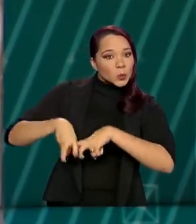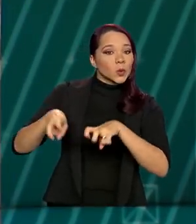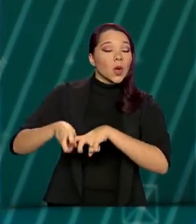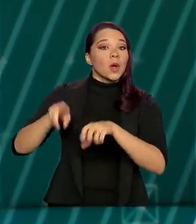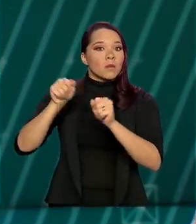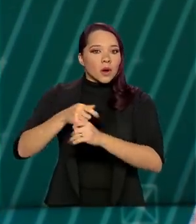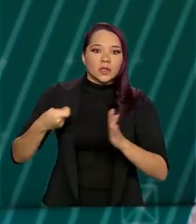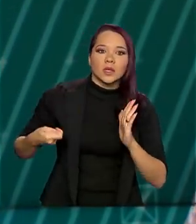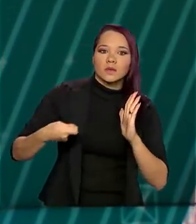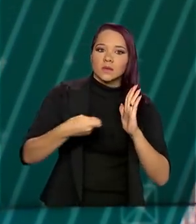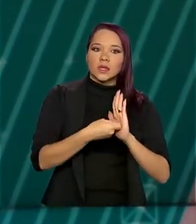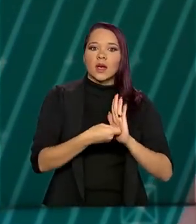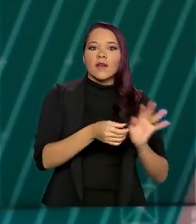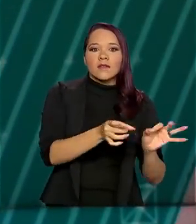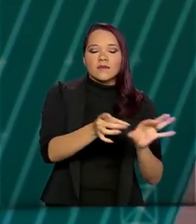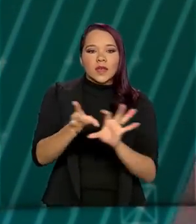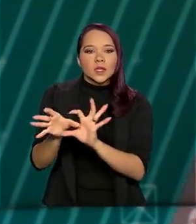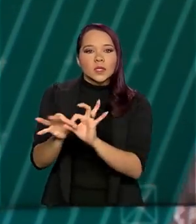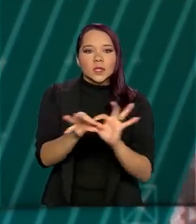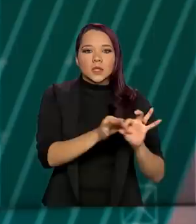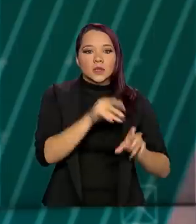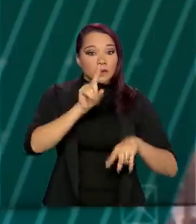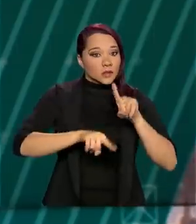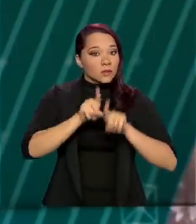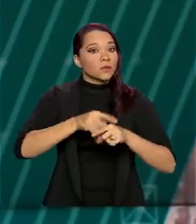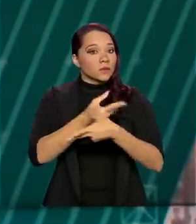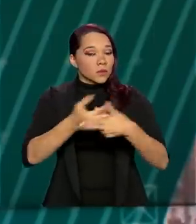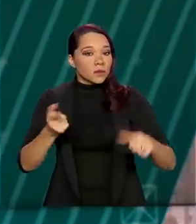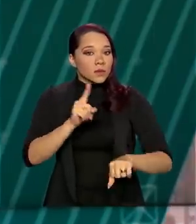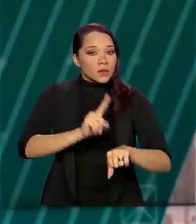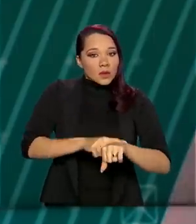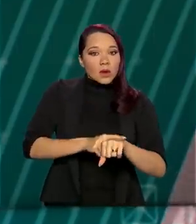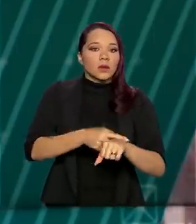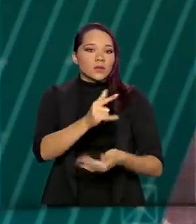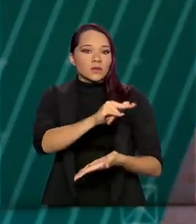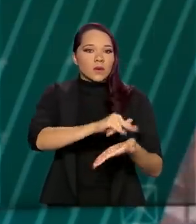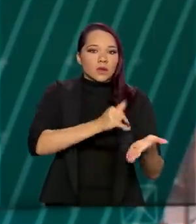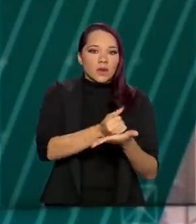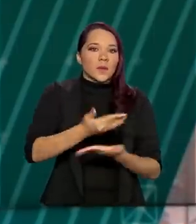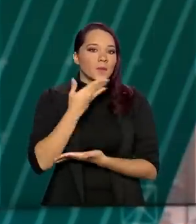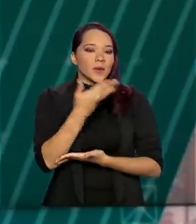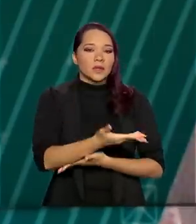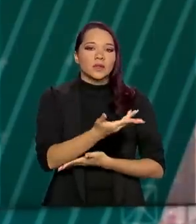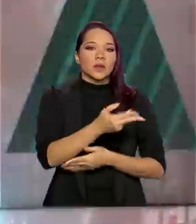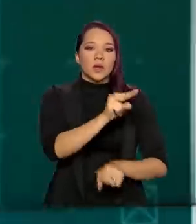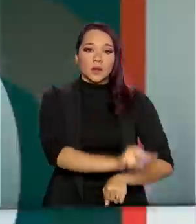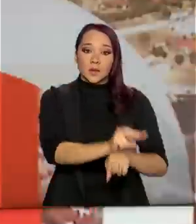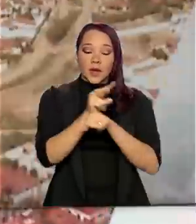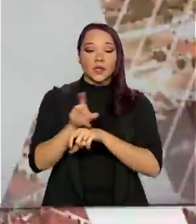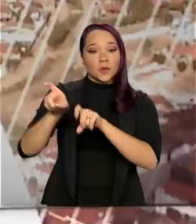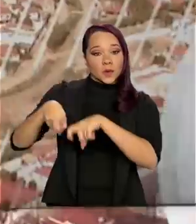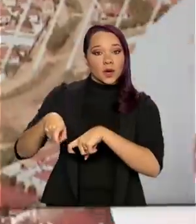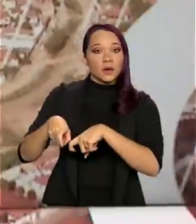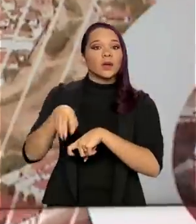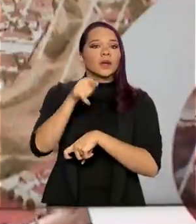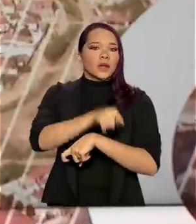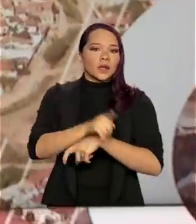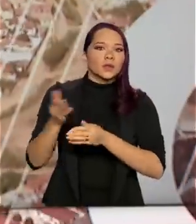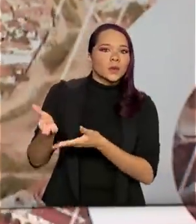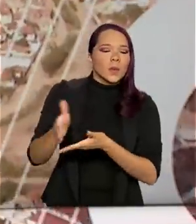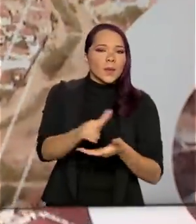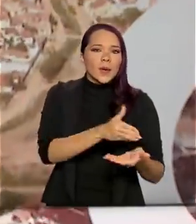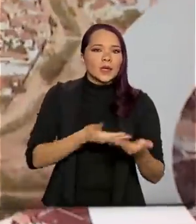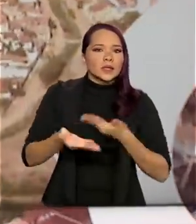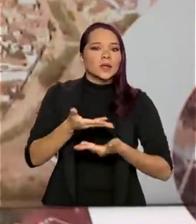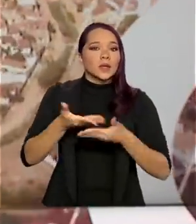poderão denunciar a venda casada de produtos na hora de contratar o crédito rural. Uma parceria entre o Ministério da